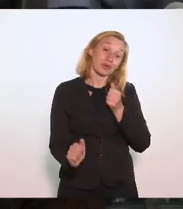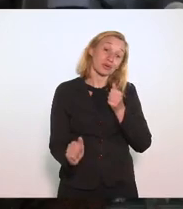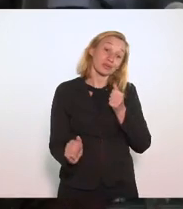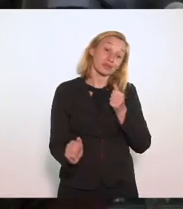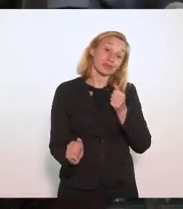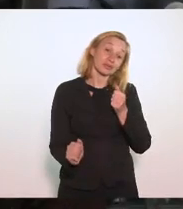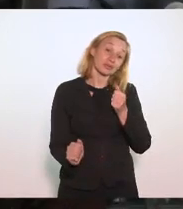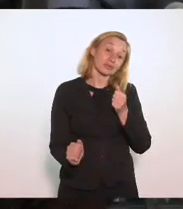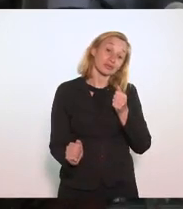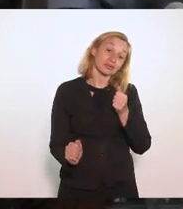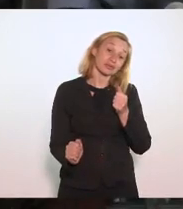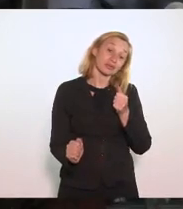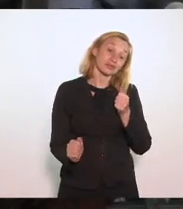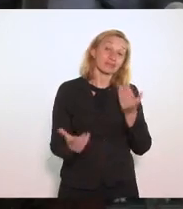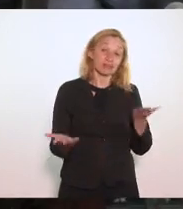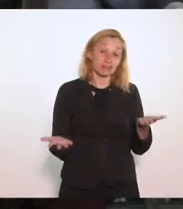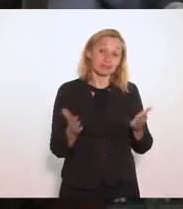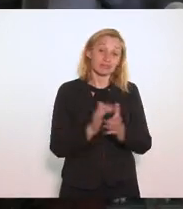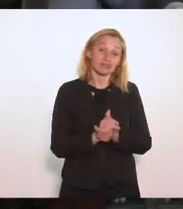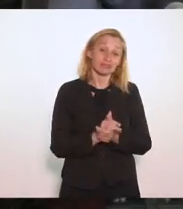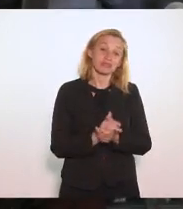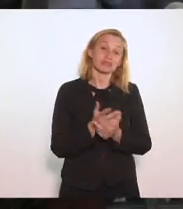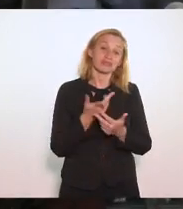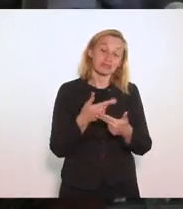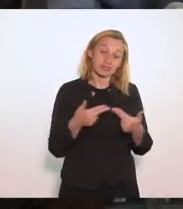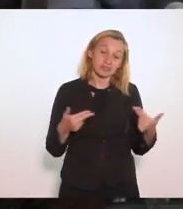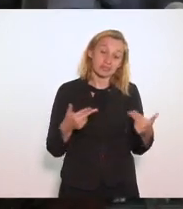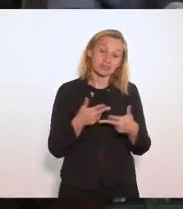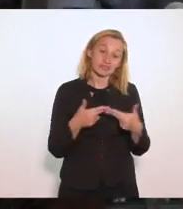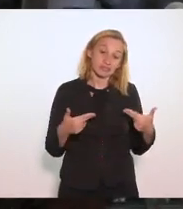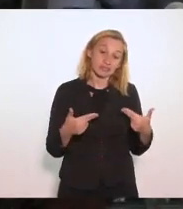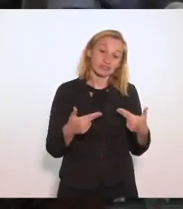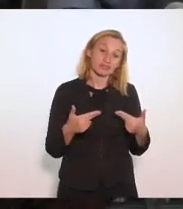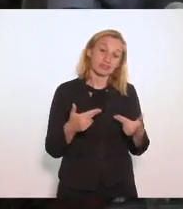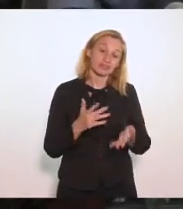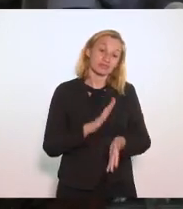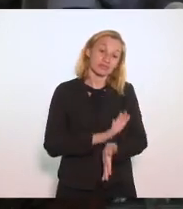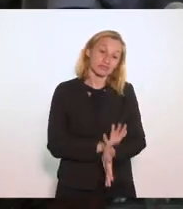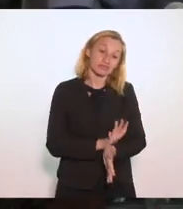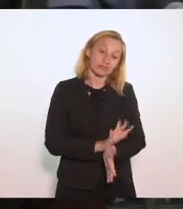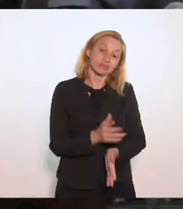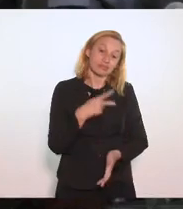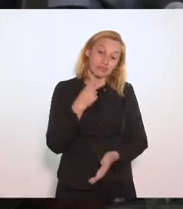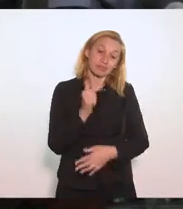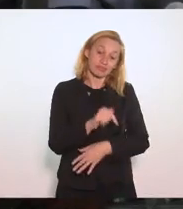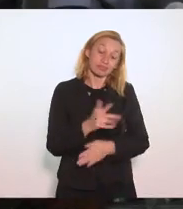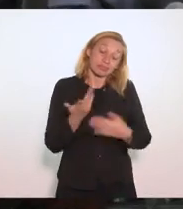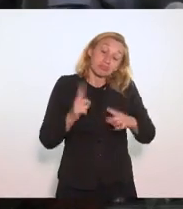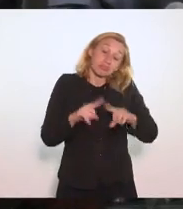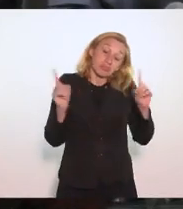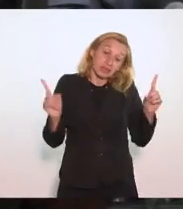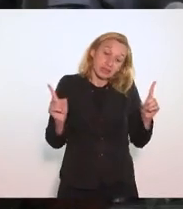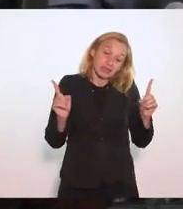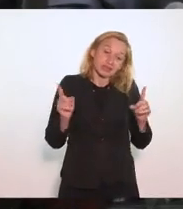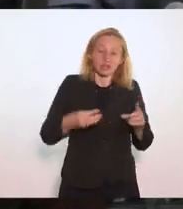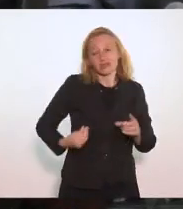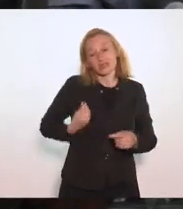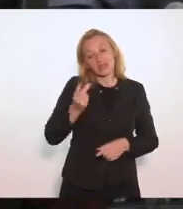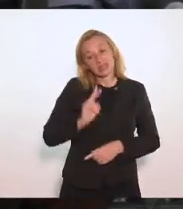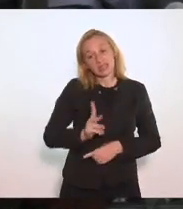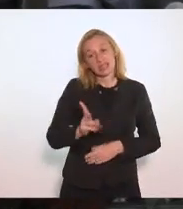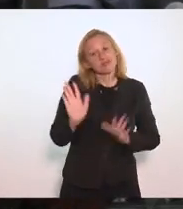clubismo Tem o barrismo E muita Muita Muita Das discriminações Como eu disse aqui Mas Vida que segue